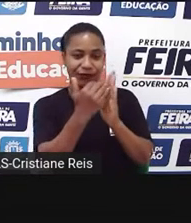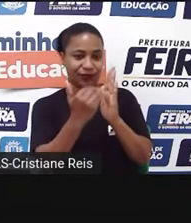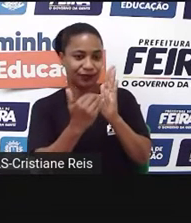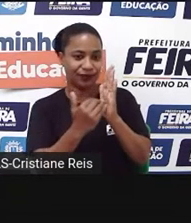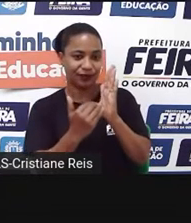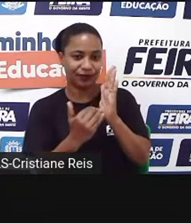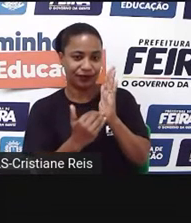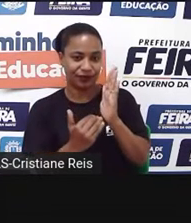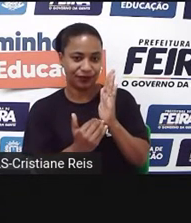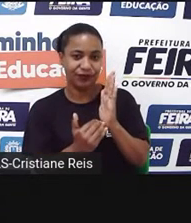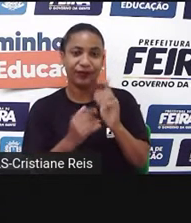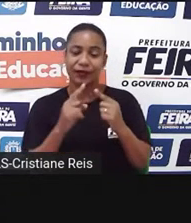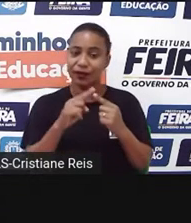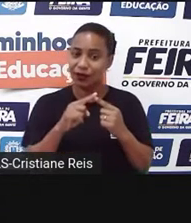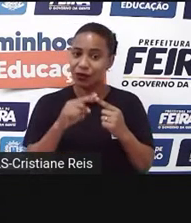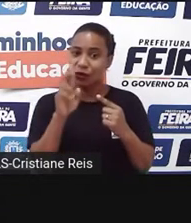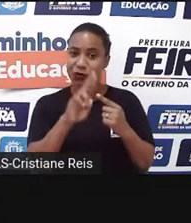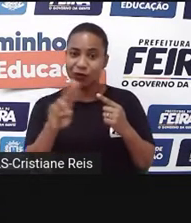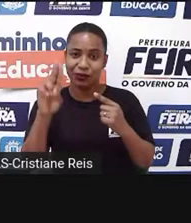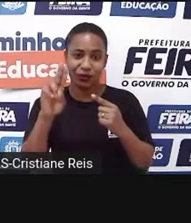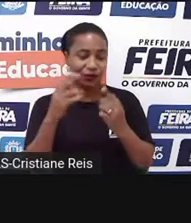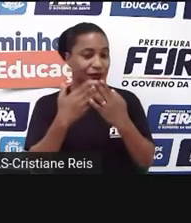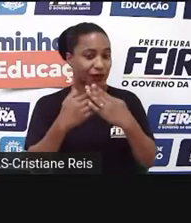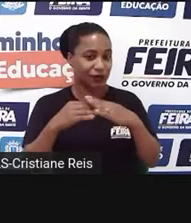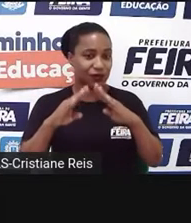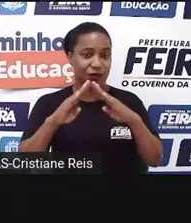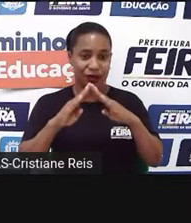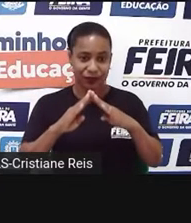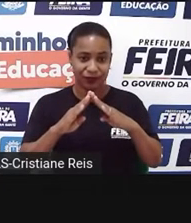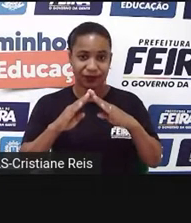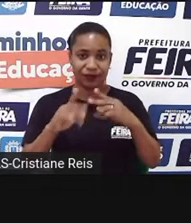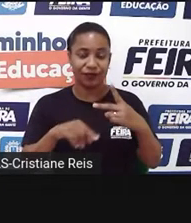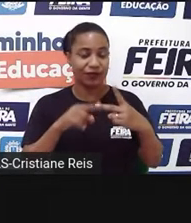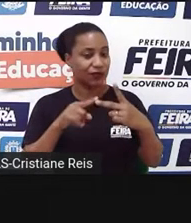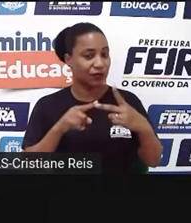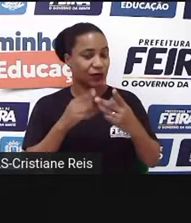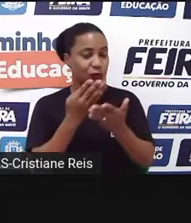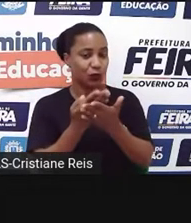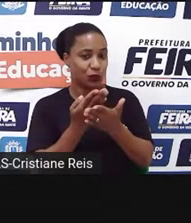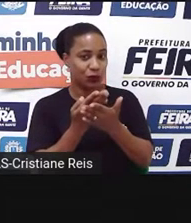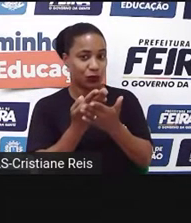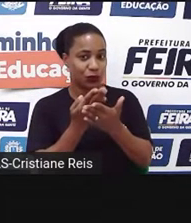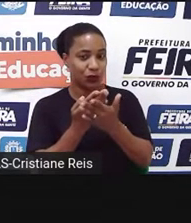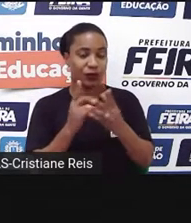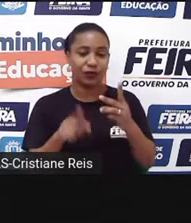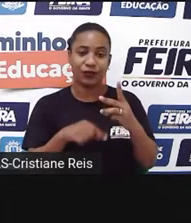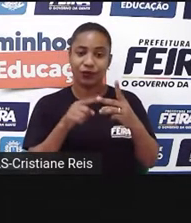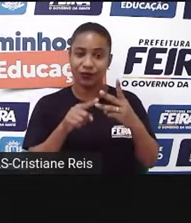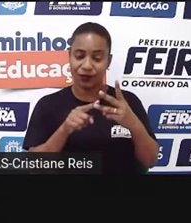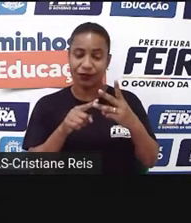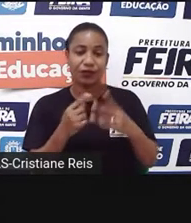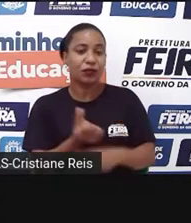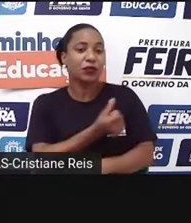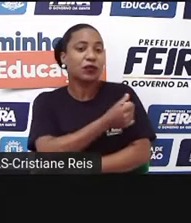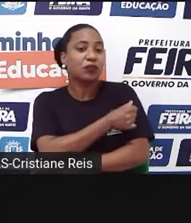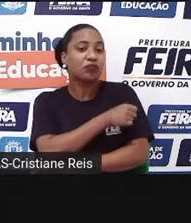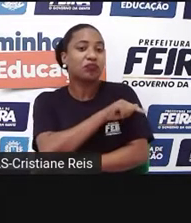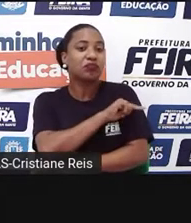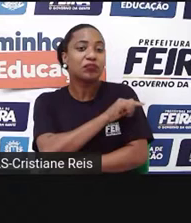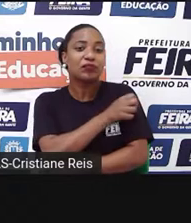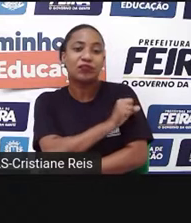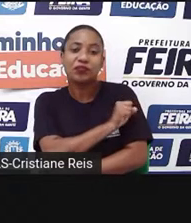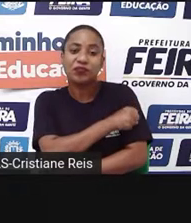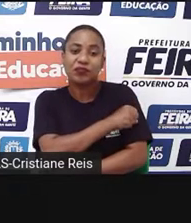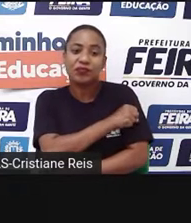inglês. Coloque skill, o nome da escola onde você estuda. Student, o seu nome. Grade, a série que você estuda.